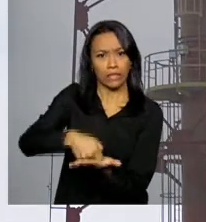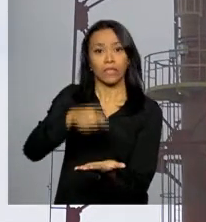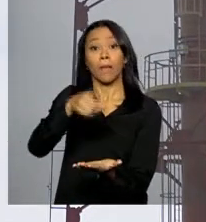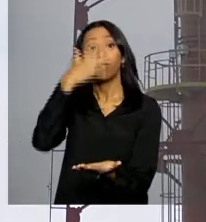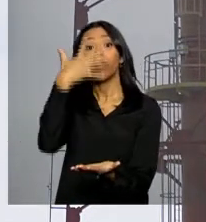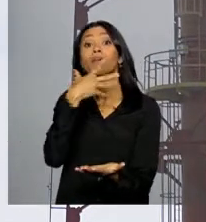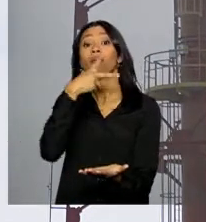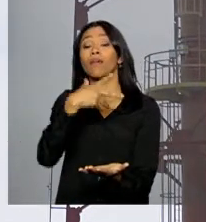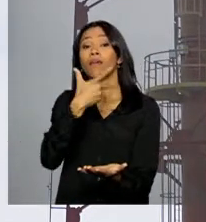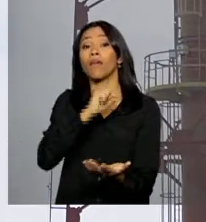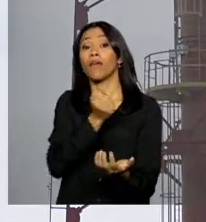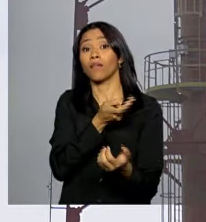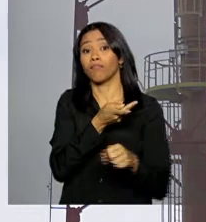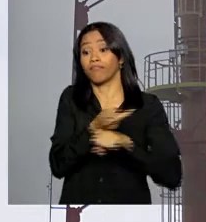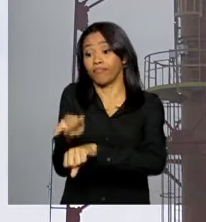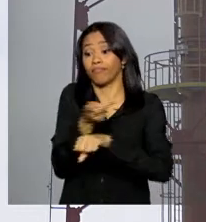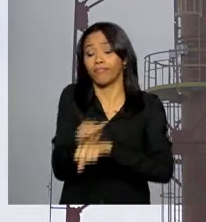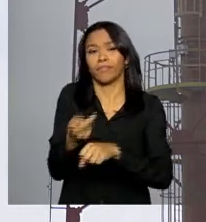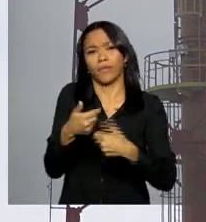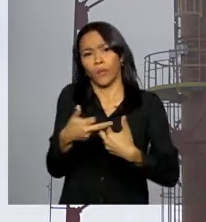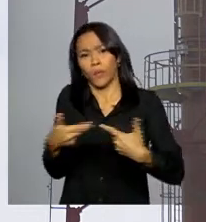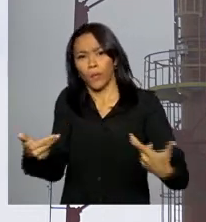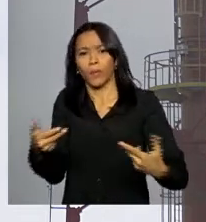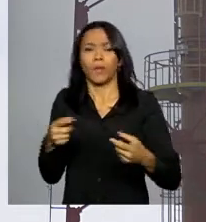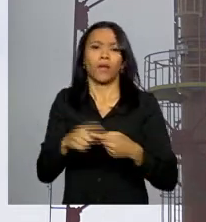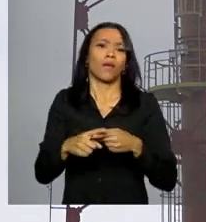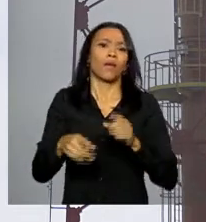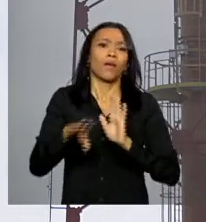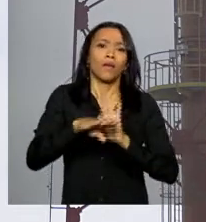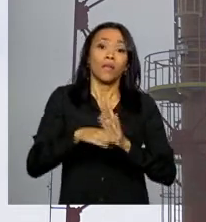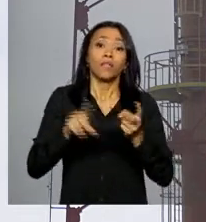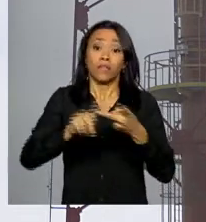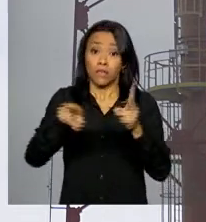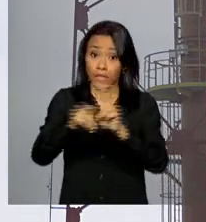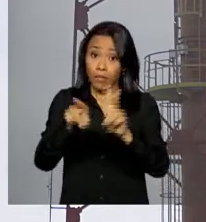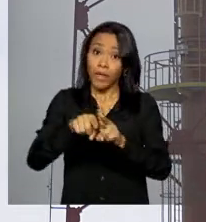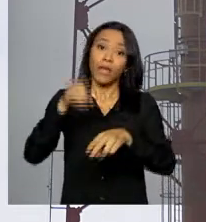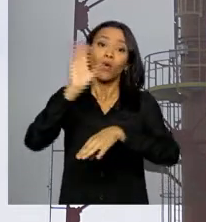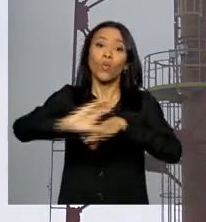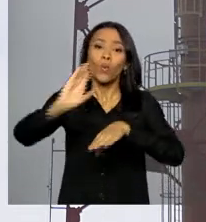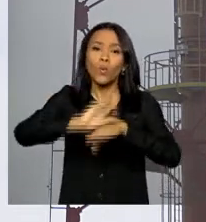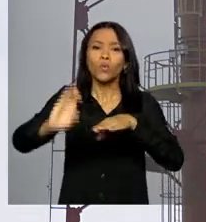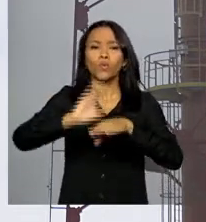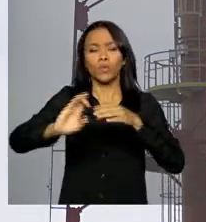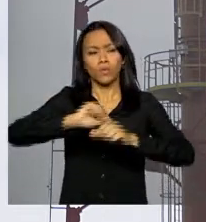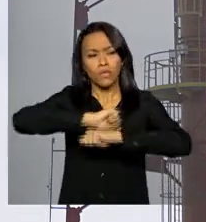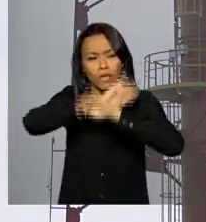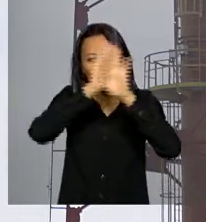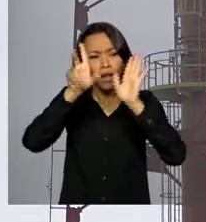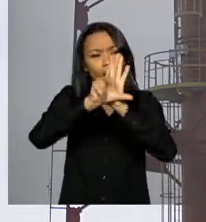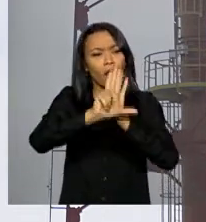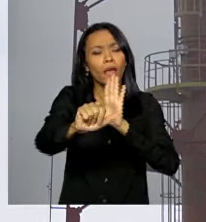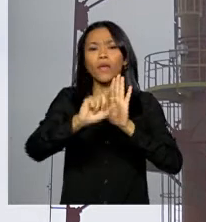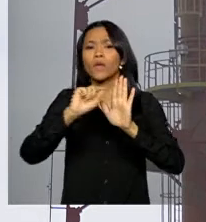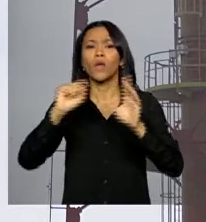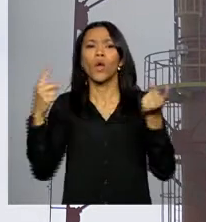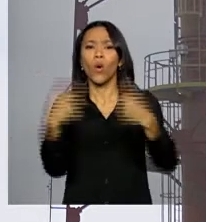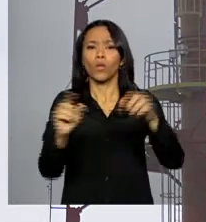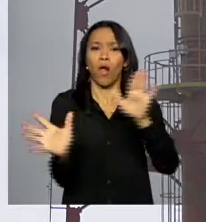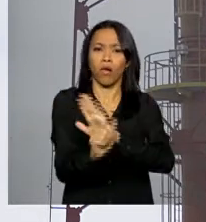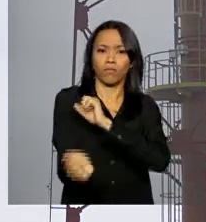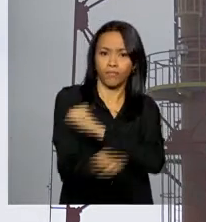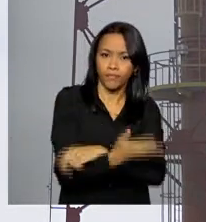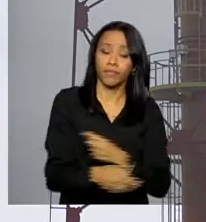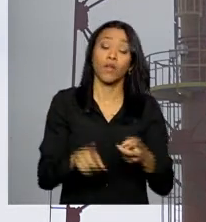fornecedores em relação a boas práticas. Foram ampliados cursos para os funcionários sobre leis anticorrupção. O novo diz que